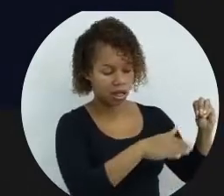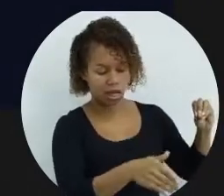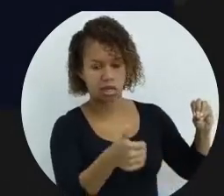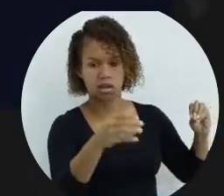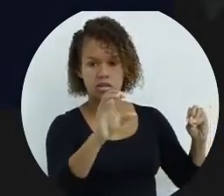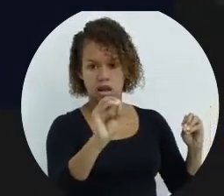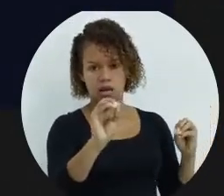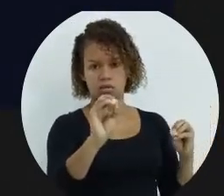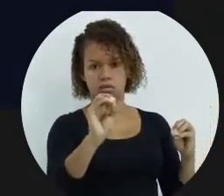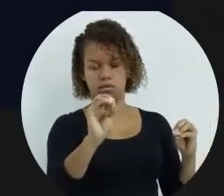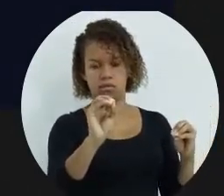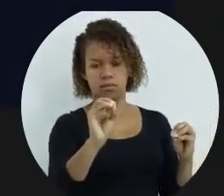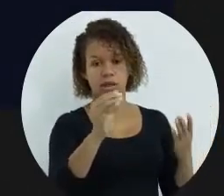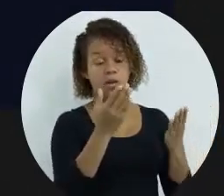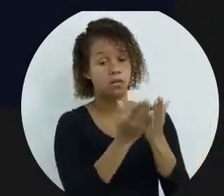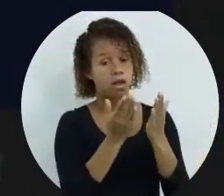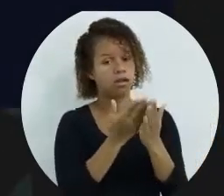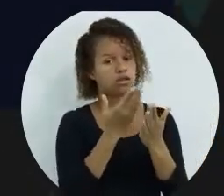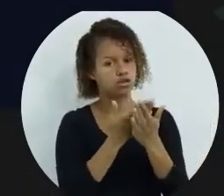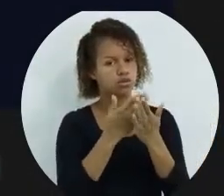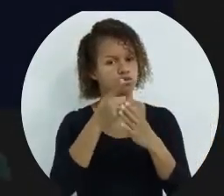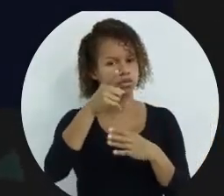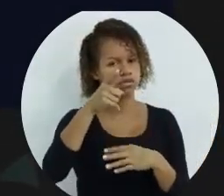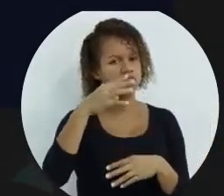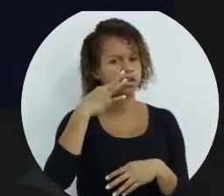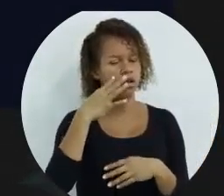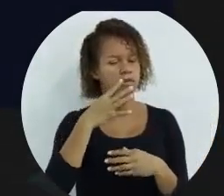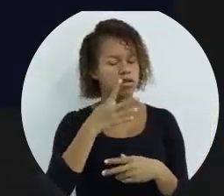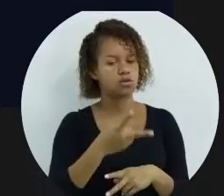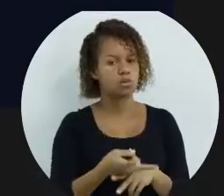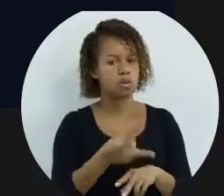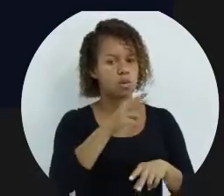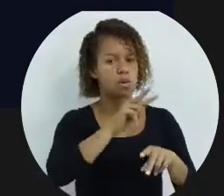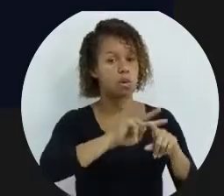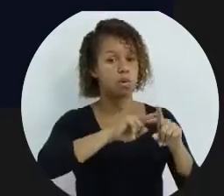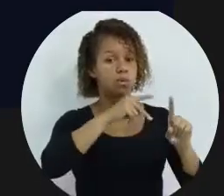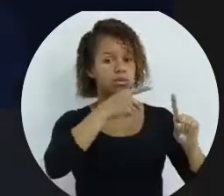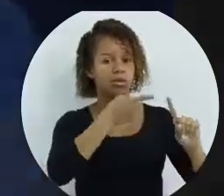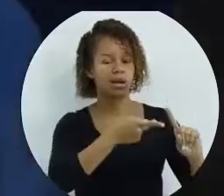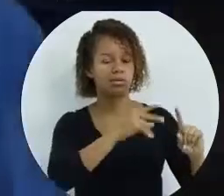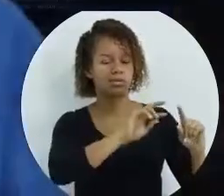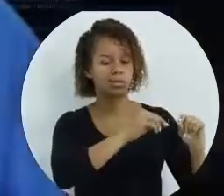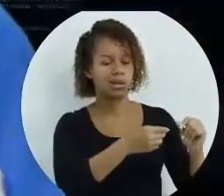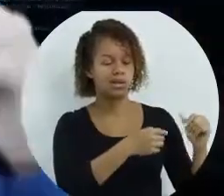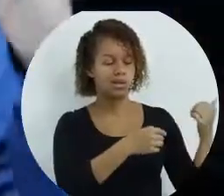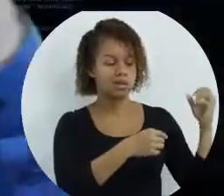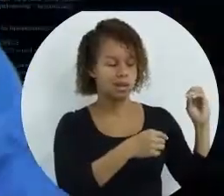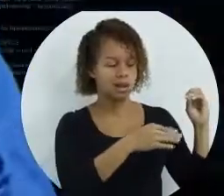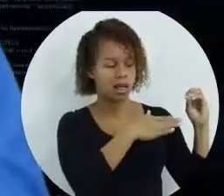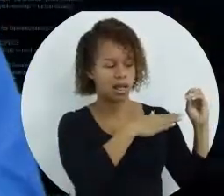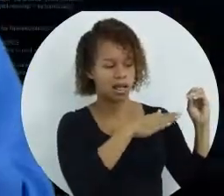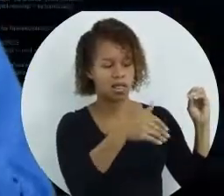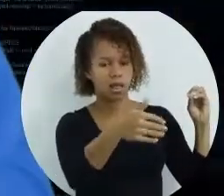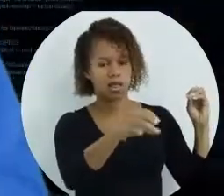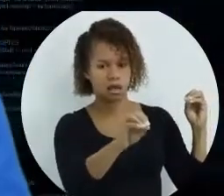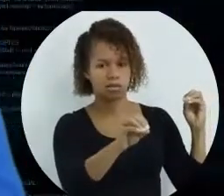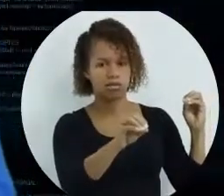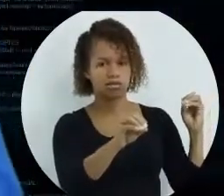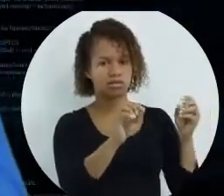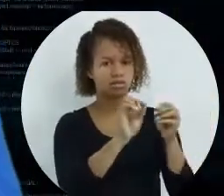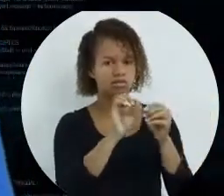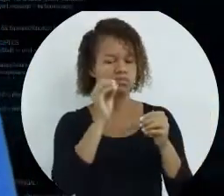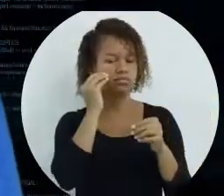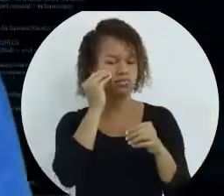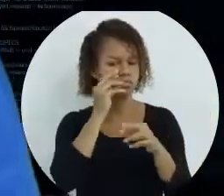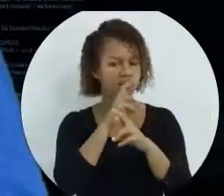zero. Então, no caderno de estudo, você vai ter o contrário dele. Ele indo de zero até 10. Veja a diferença, faça